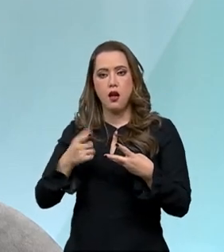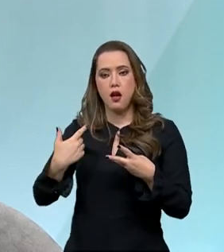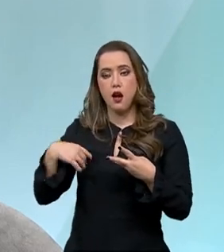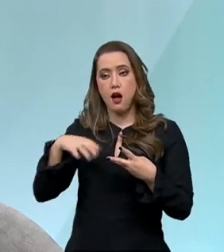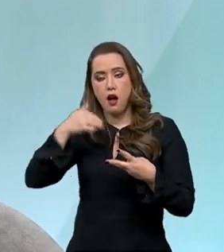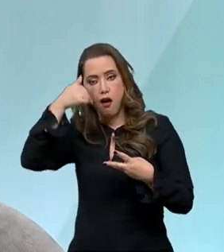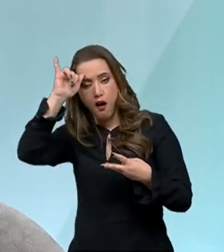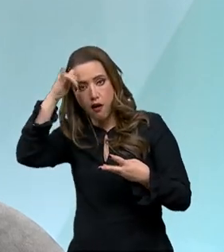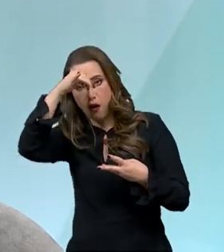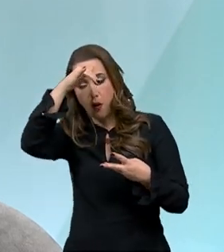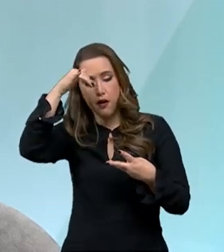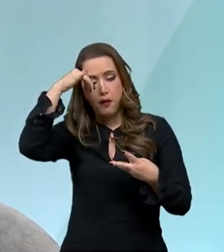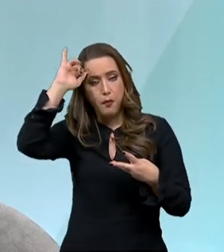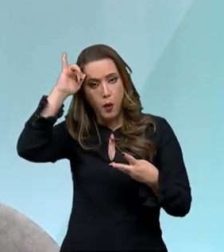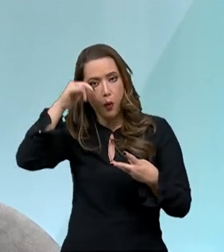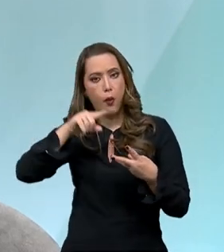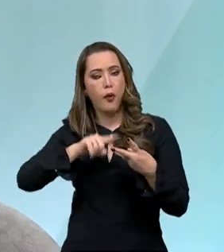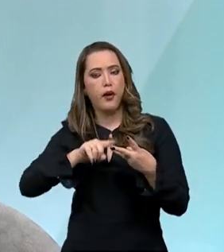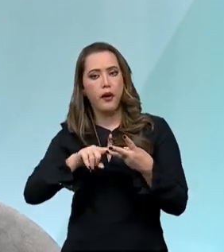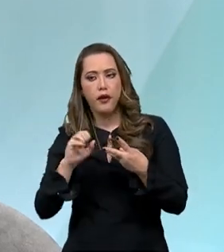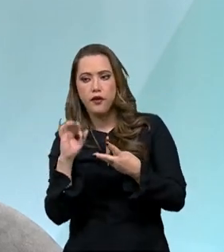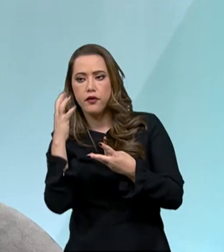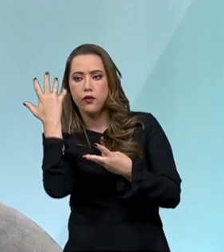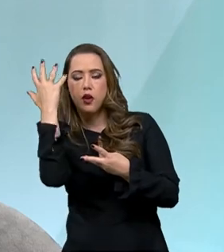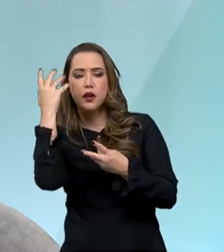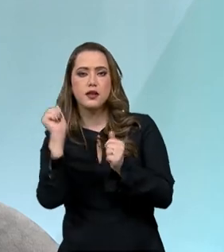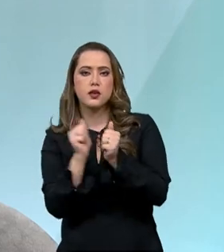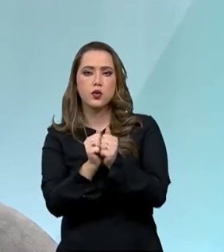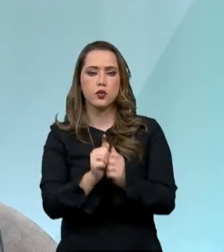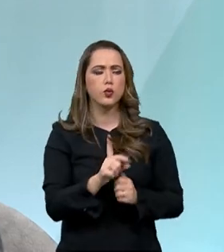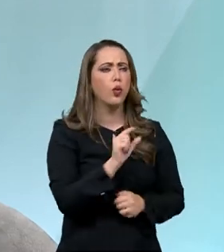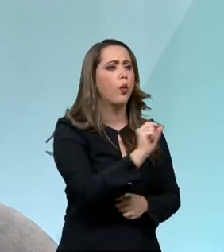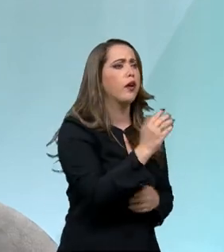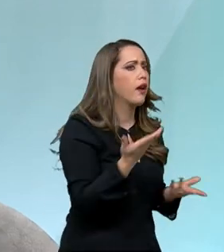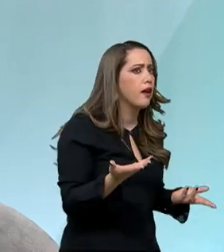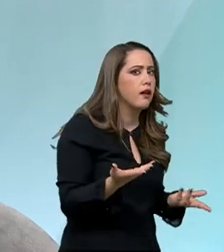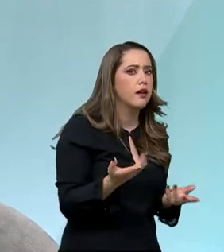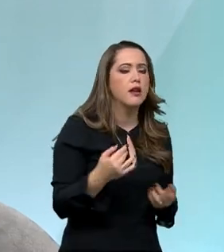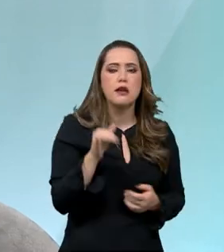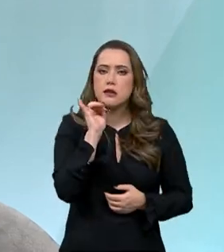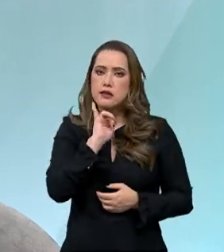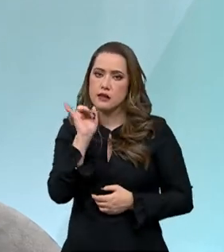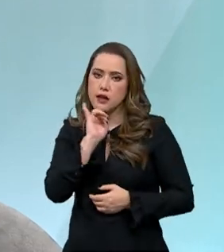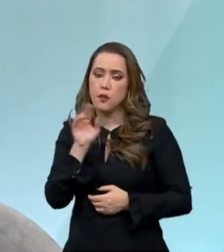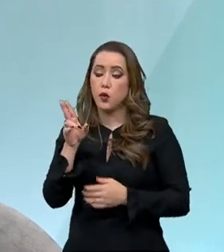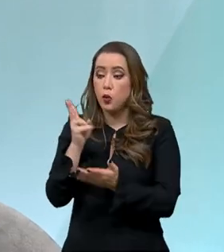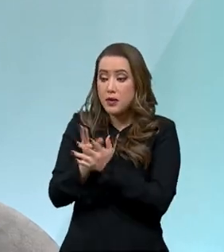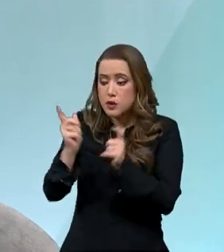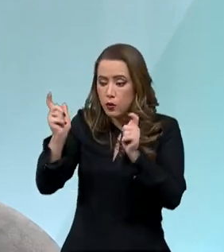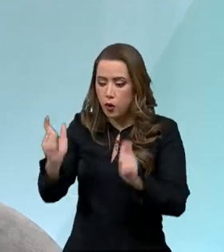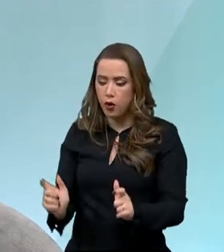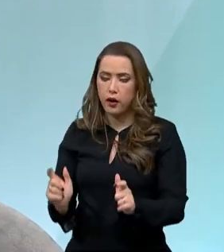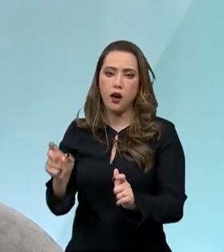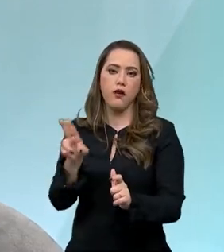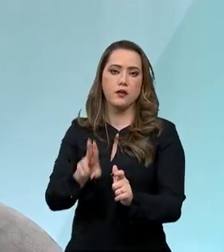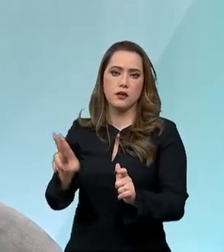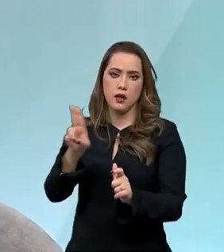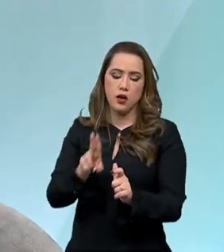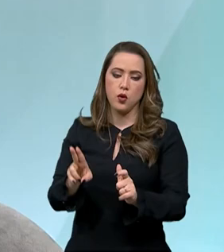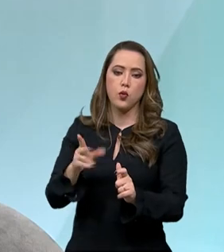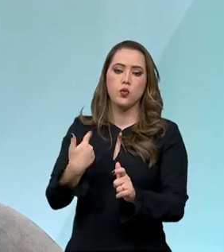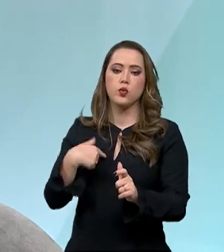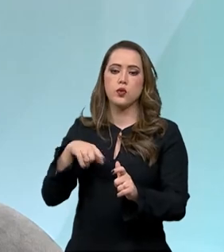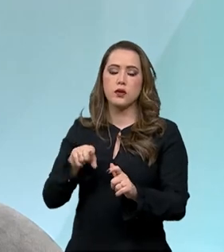agricultura, né, por exemplo, pode ser milho, né? Aí você colhe o milho e você entra com a pastagem, né, com o